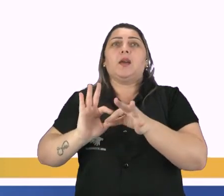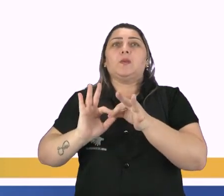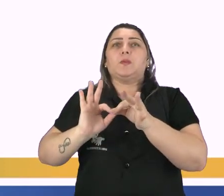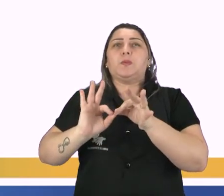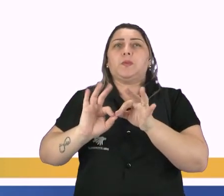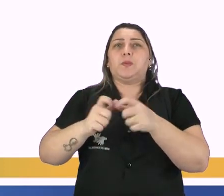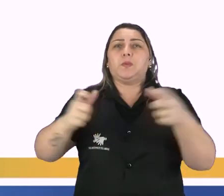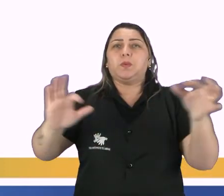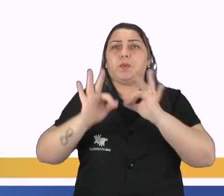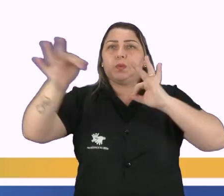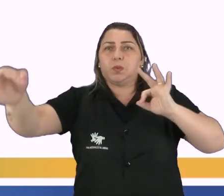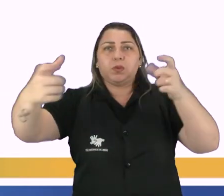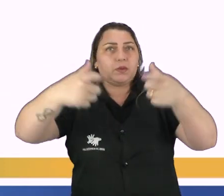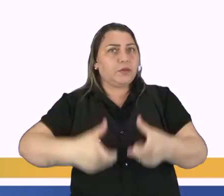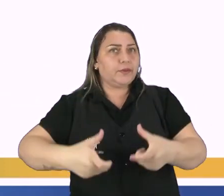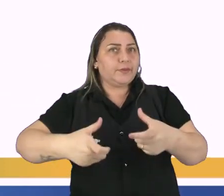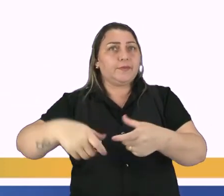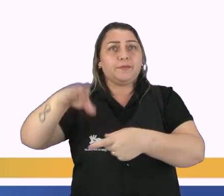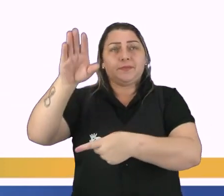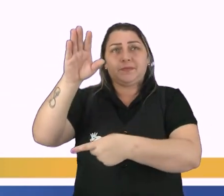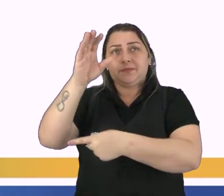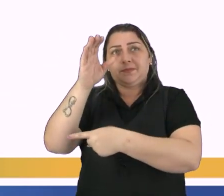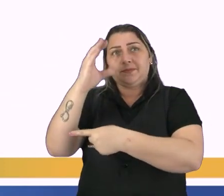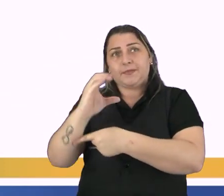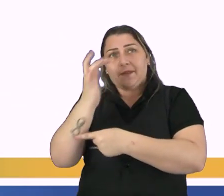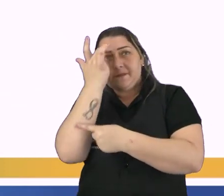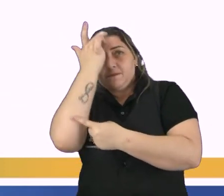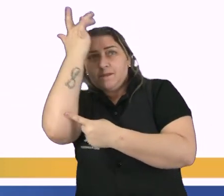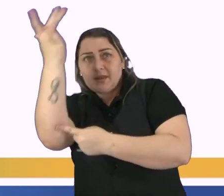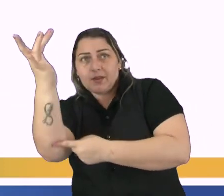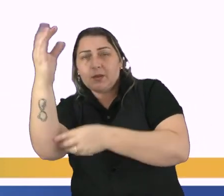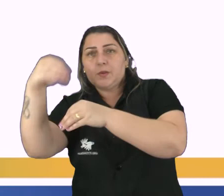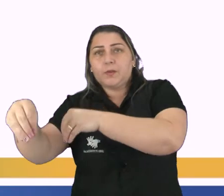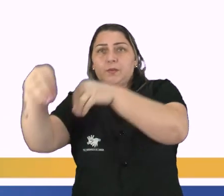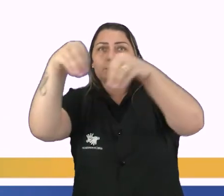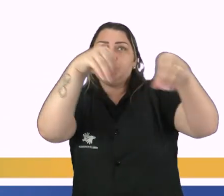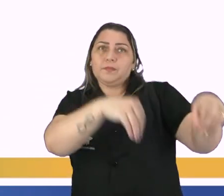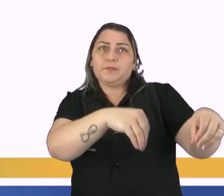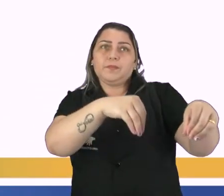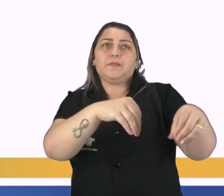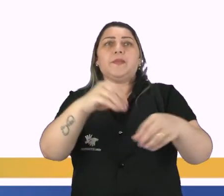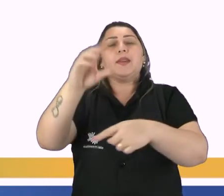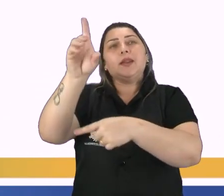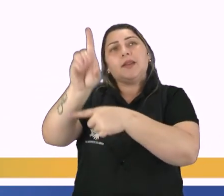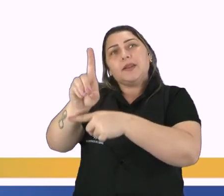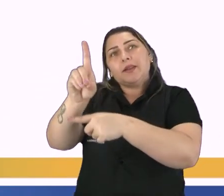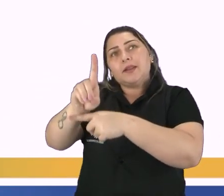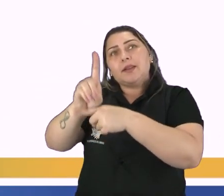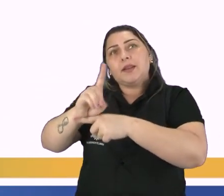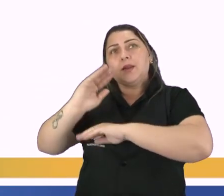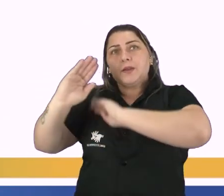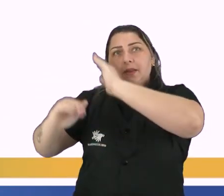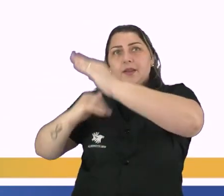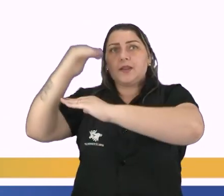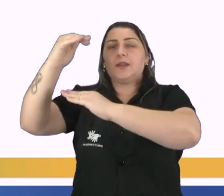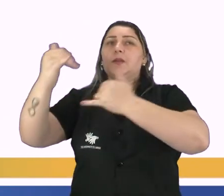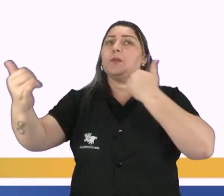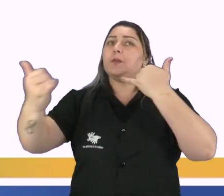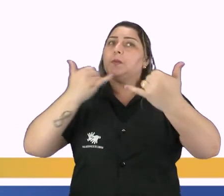distâncias entre lugares. Letra C, facilitação dos deslocamentos. E letra D,